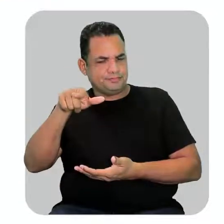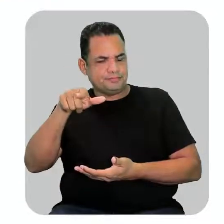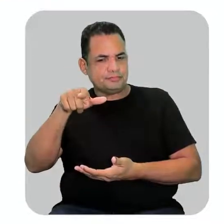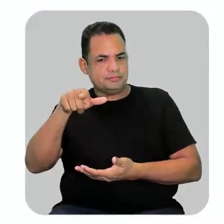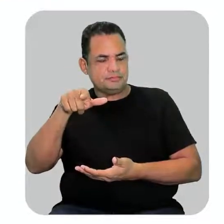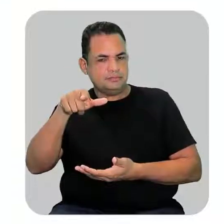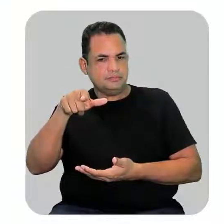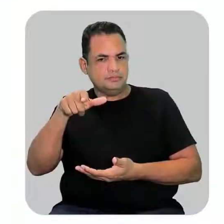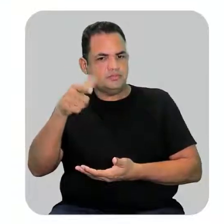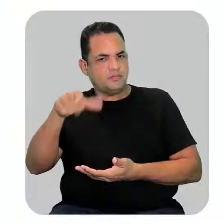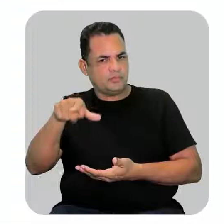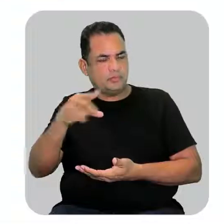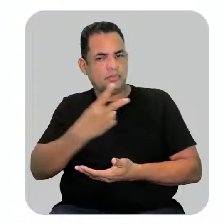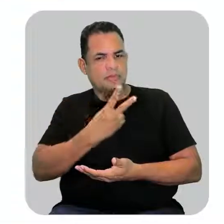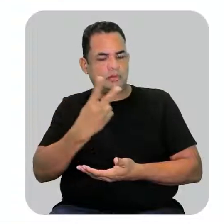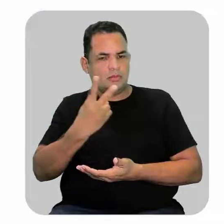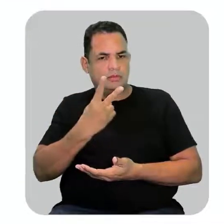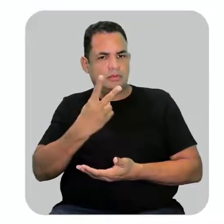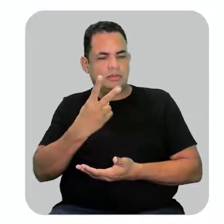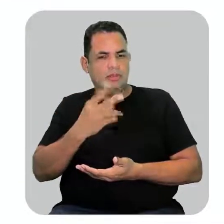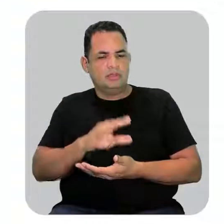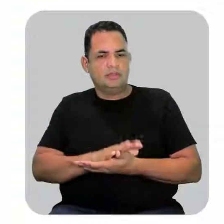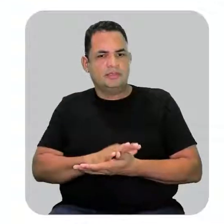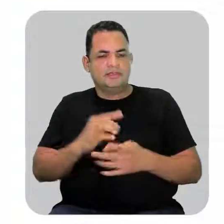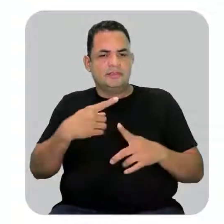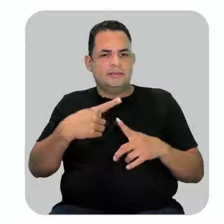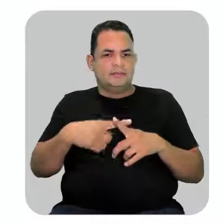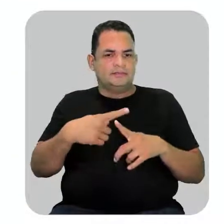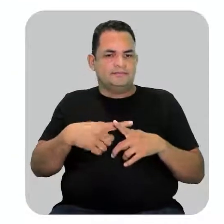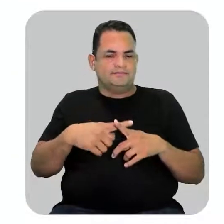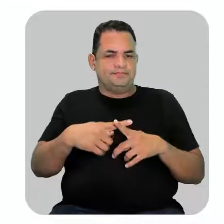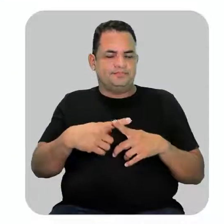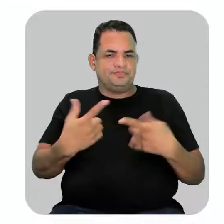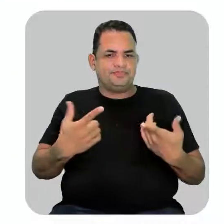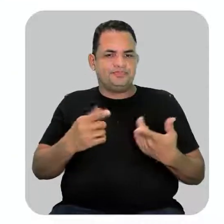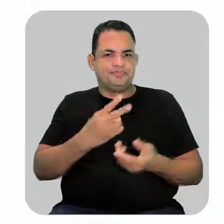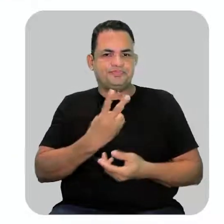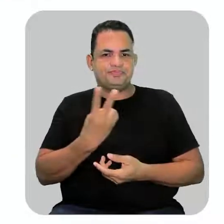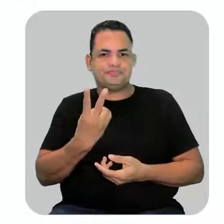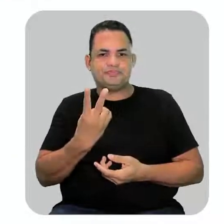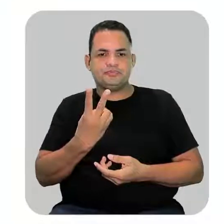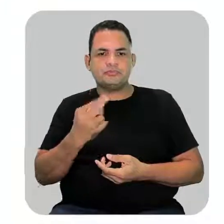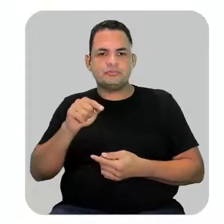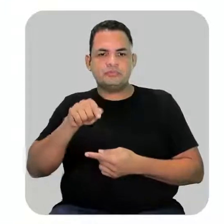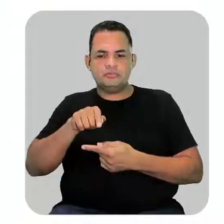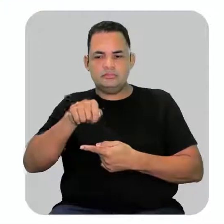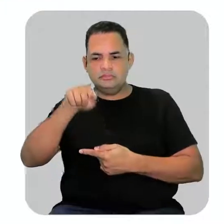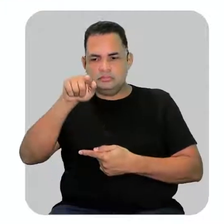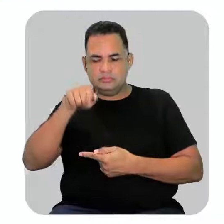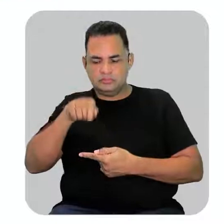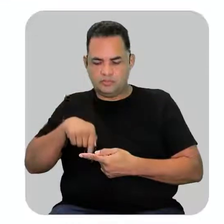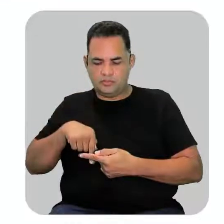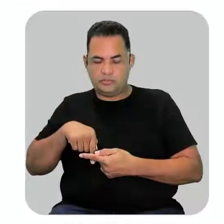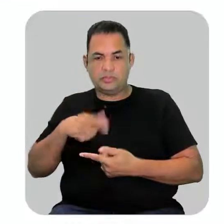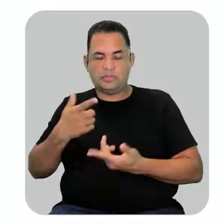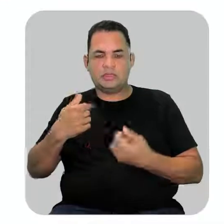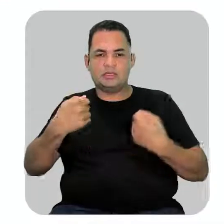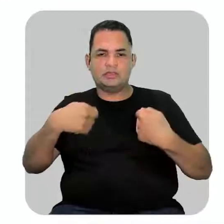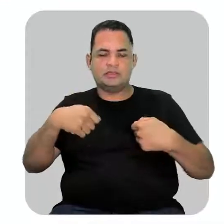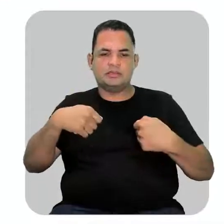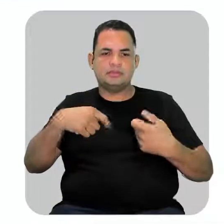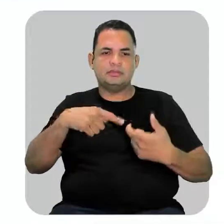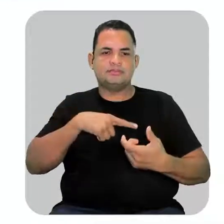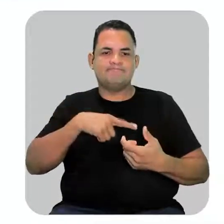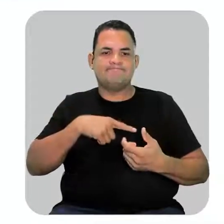Porque no meu carbono 2 eu tenho duas ramificações ligadas nele. Por isso, eu preciso